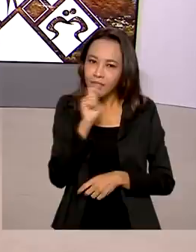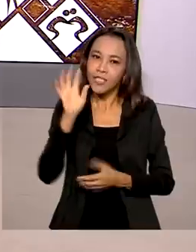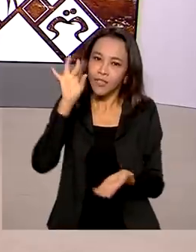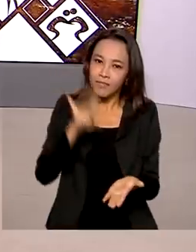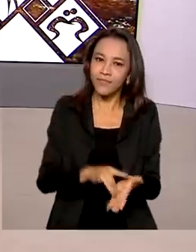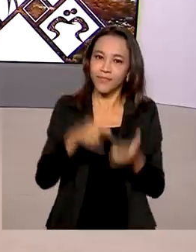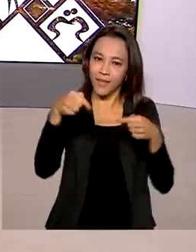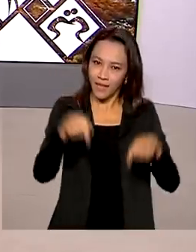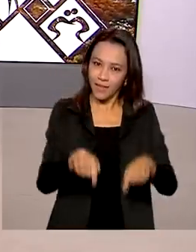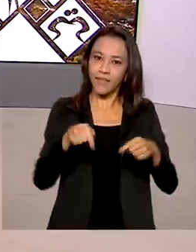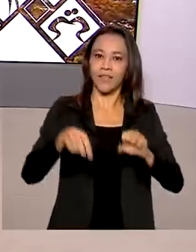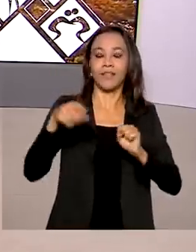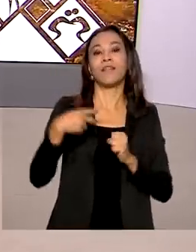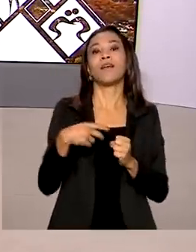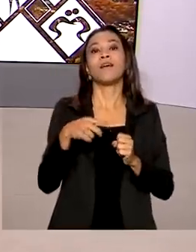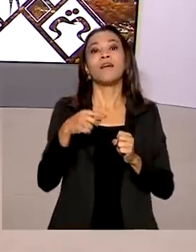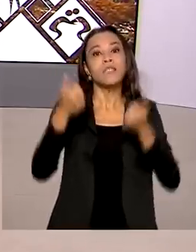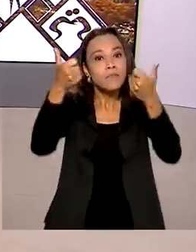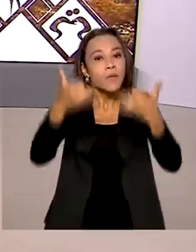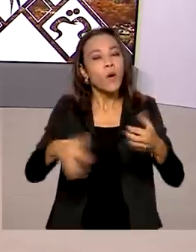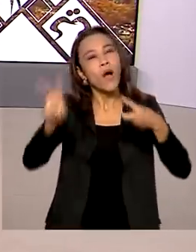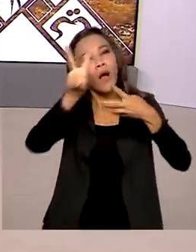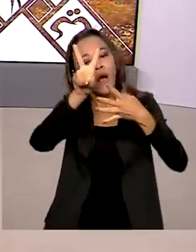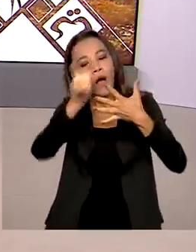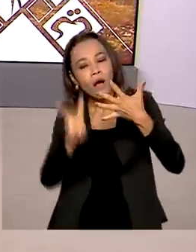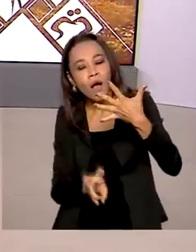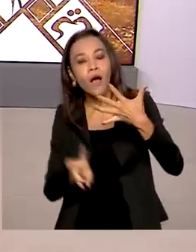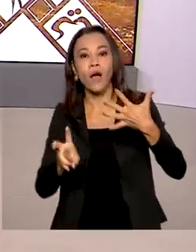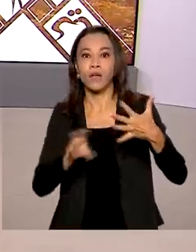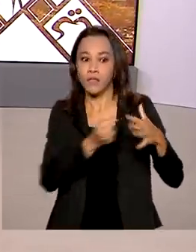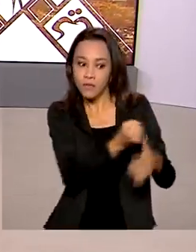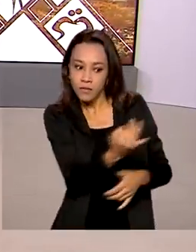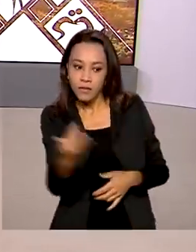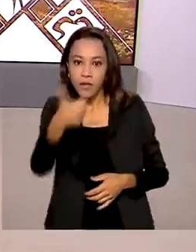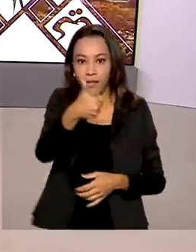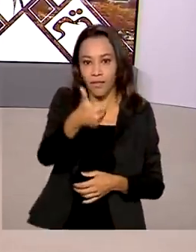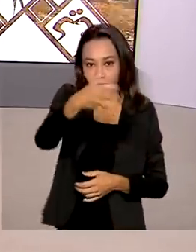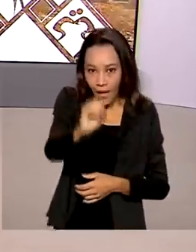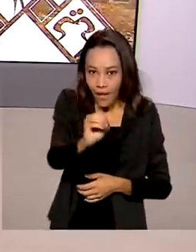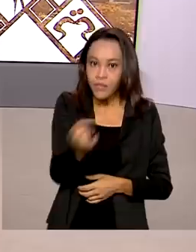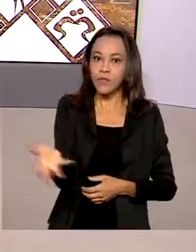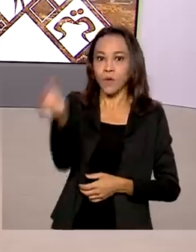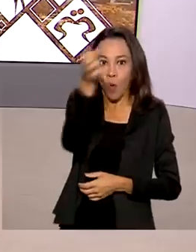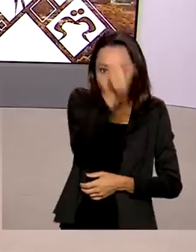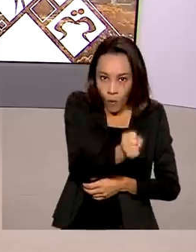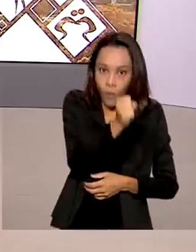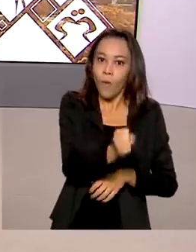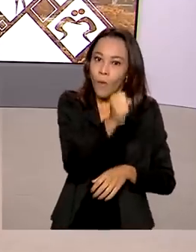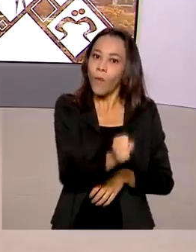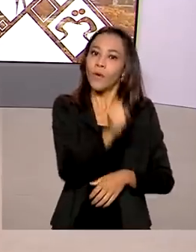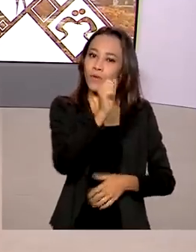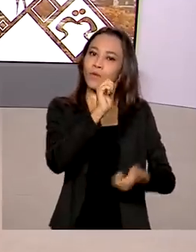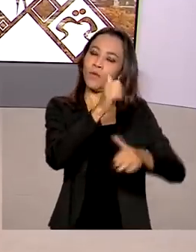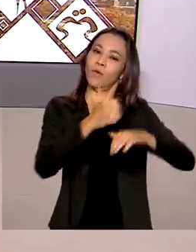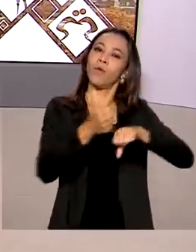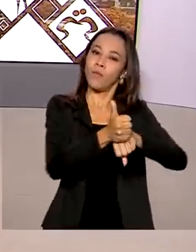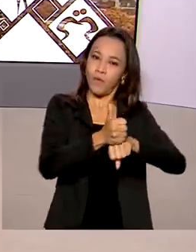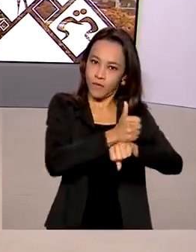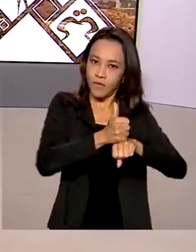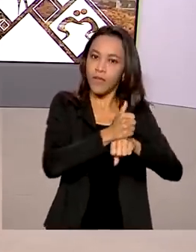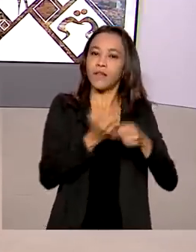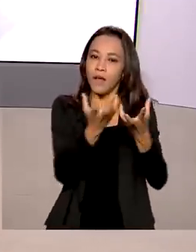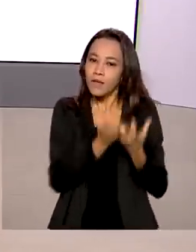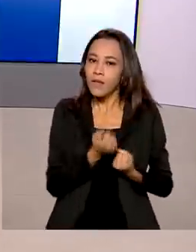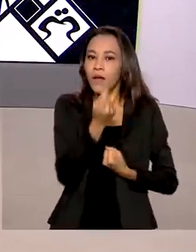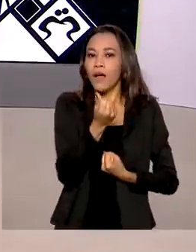vivo. Entre os assuntos, ele ressaltou que oito em cada dez atletas da delegação brasileira no país asiático recebem o Bolsa